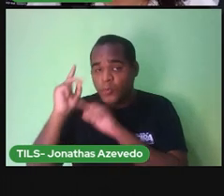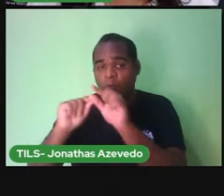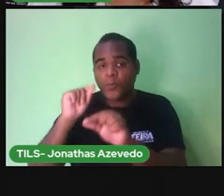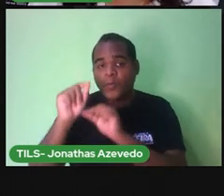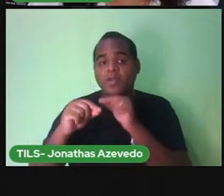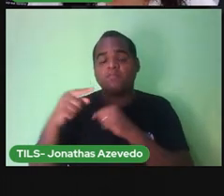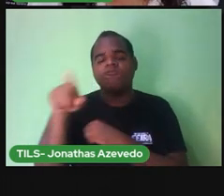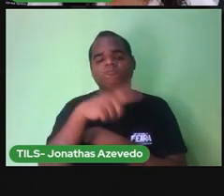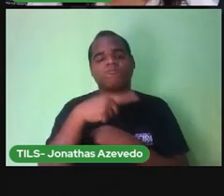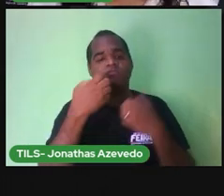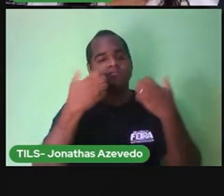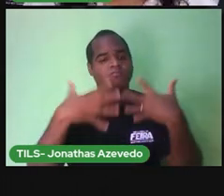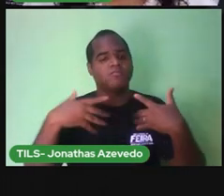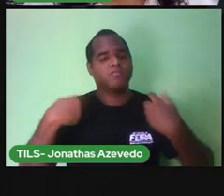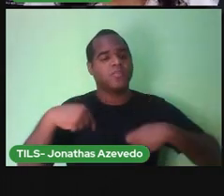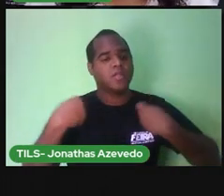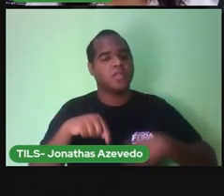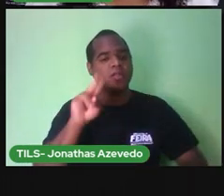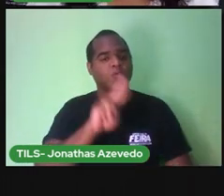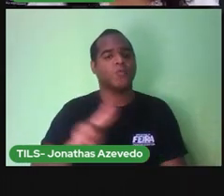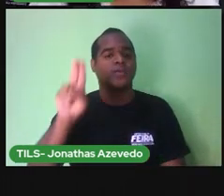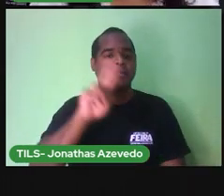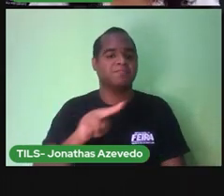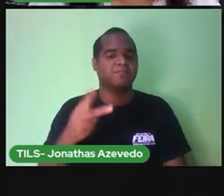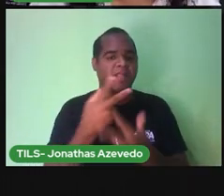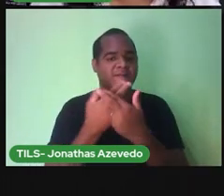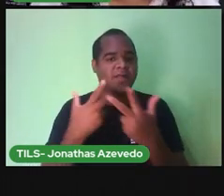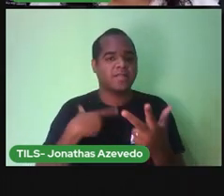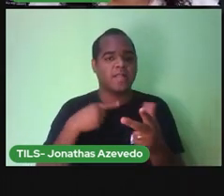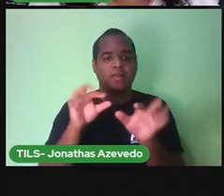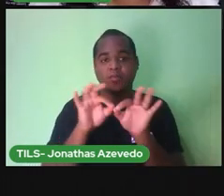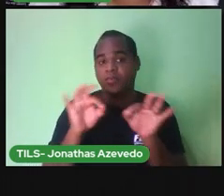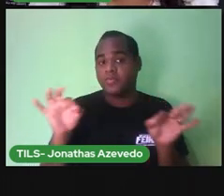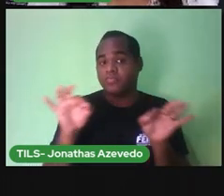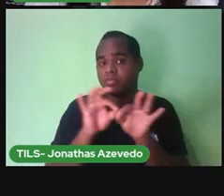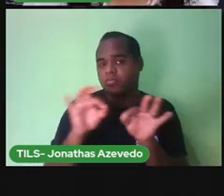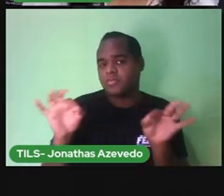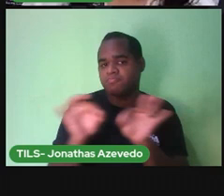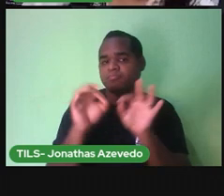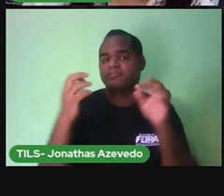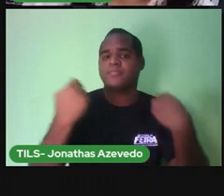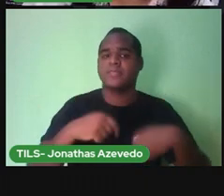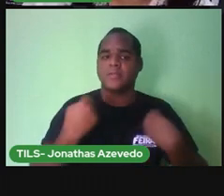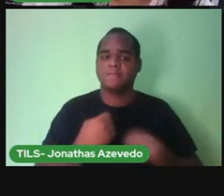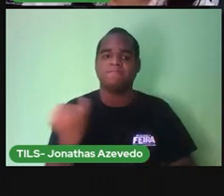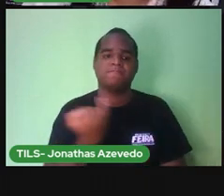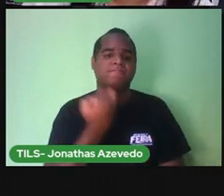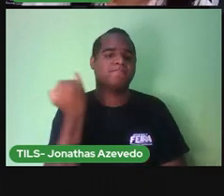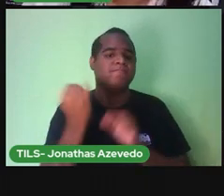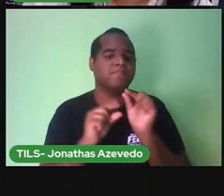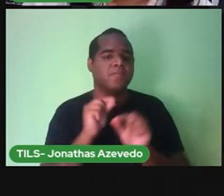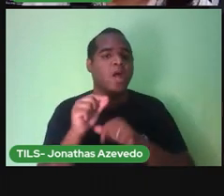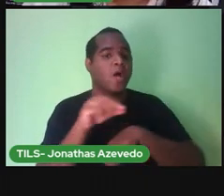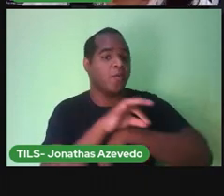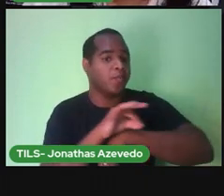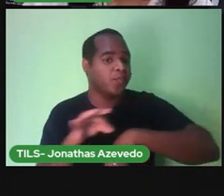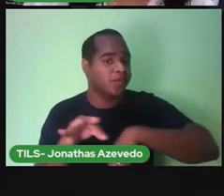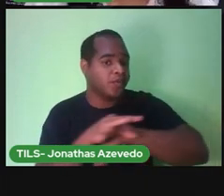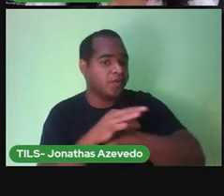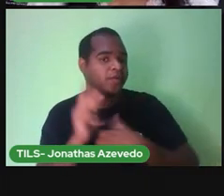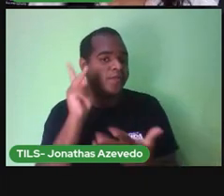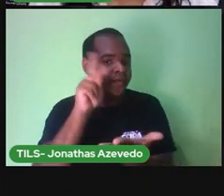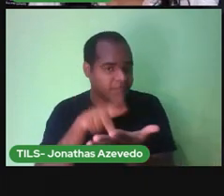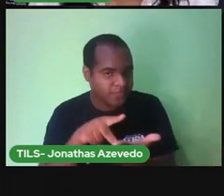precisamos Utilizar Os meios Corretos De medir Medidas Convencionais